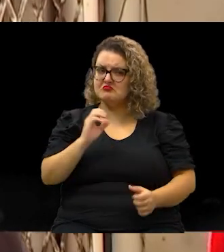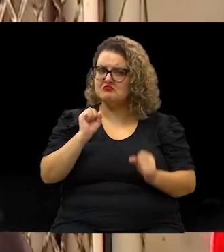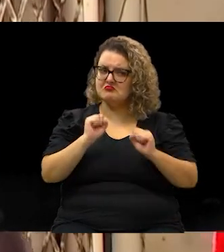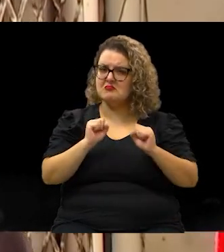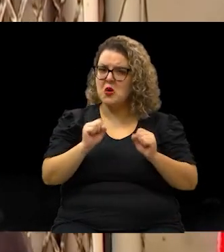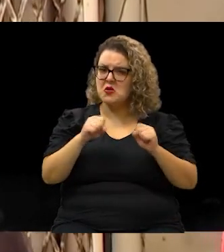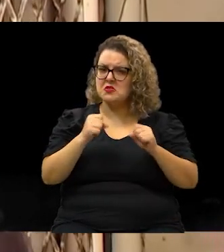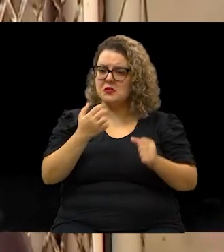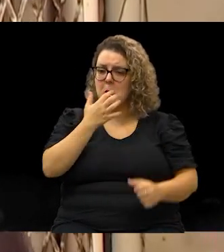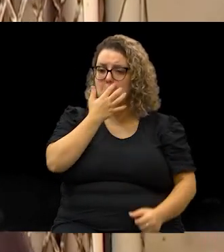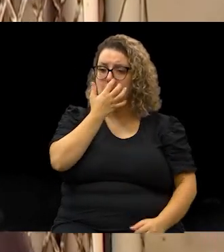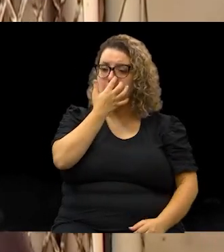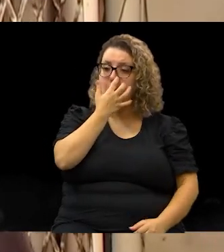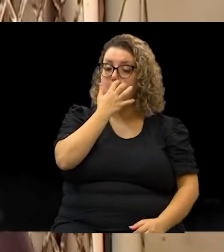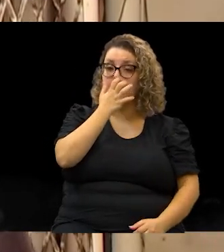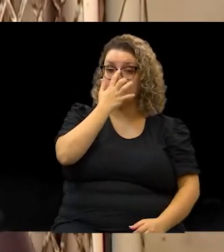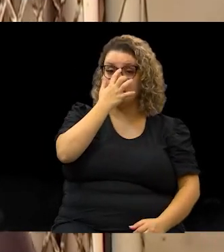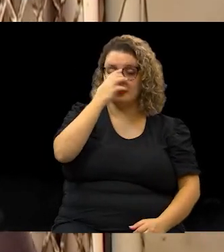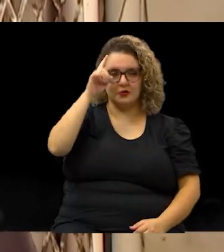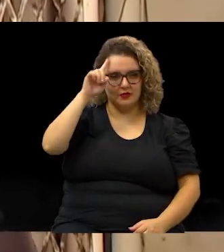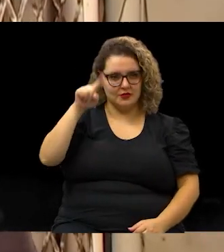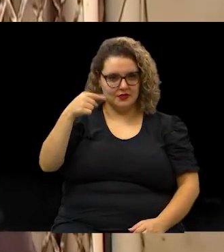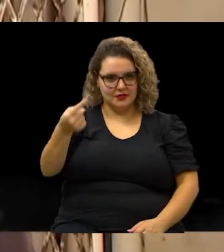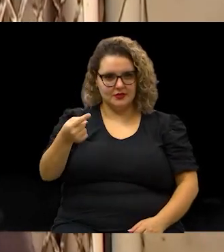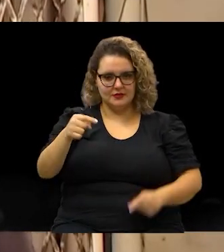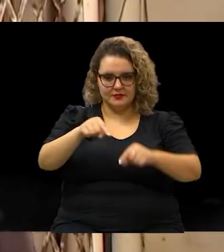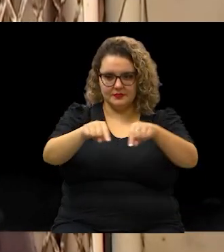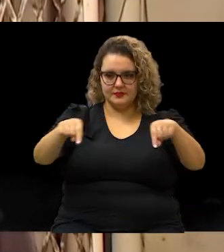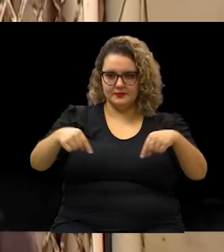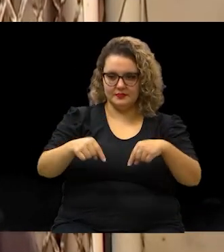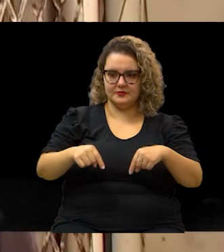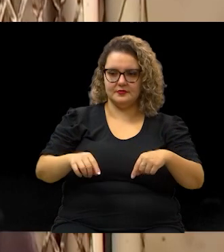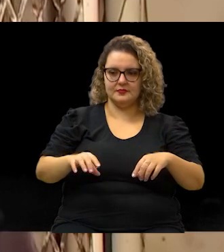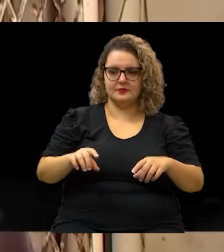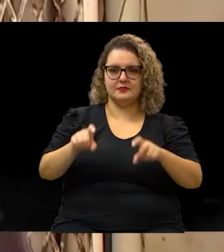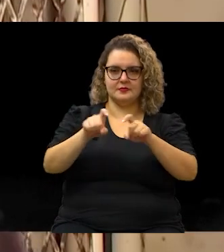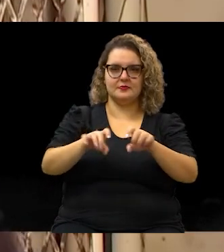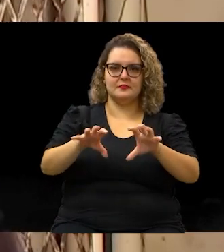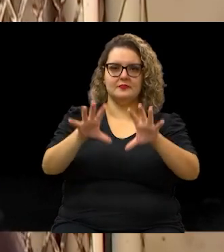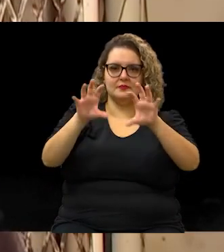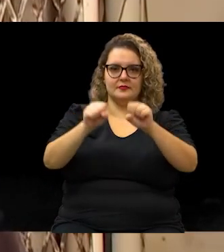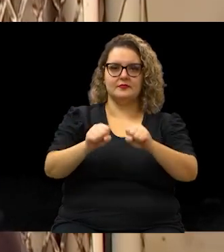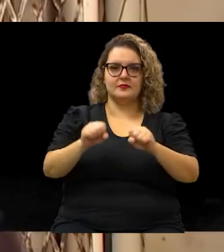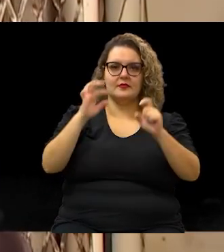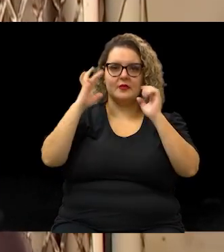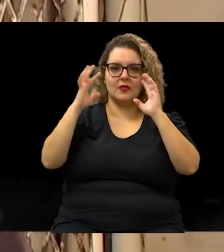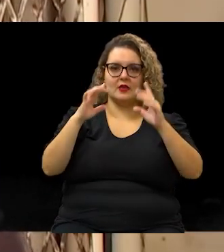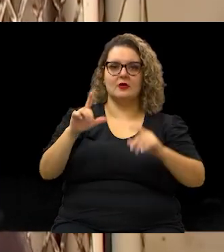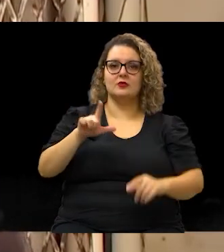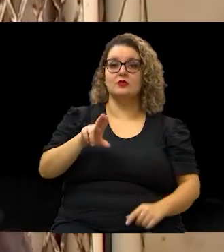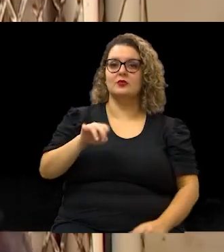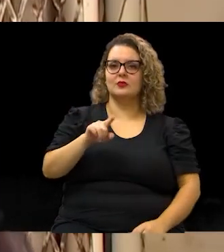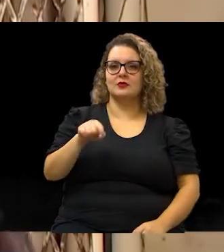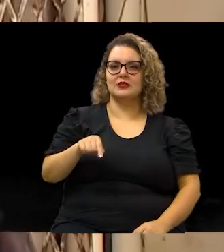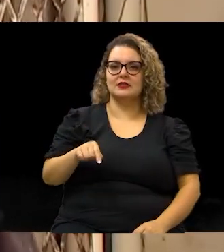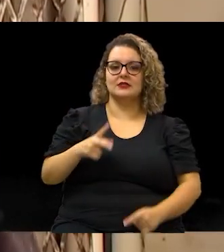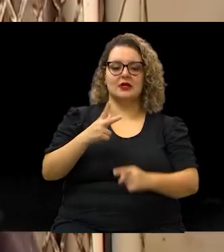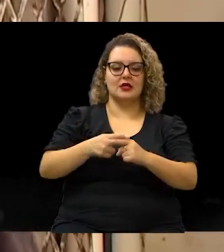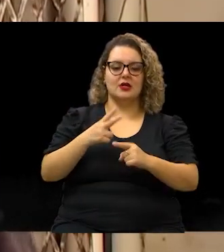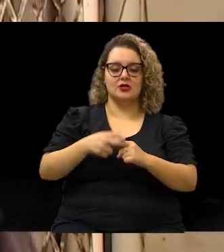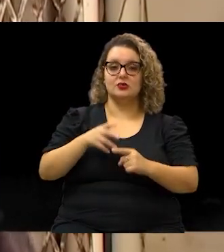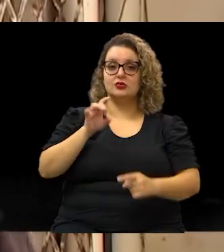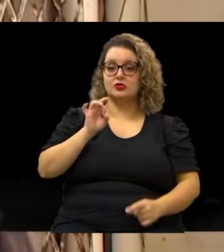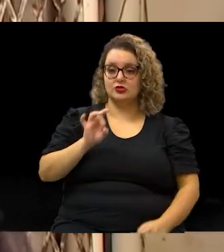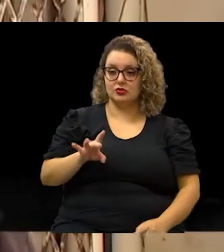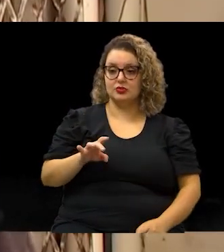E no dia seguinte, quando eu cheguei no estúdio, eu desliguei a tela do computador e me imaginei no lugar do Luiz. Luiz editando só com